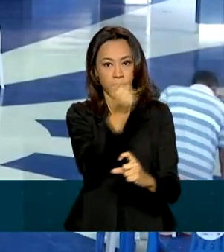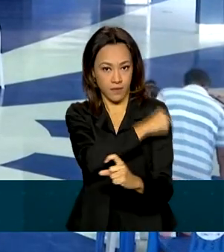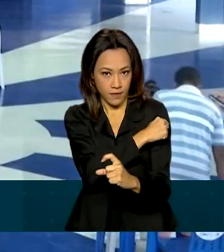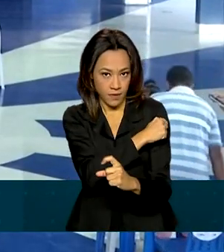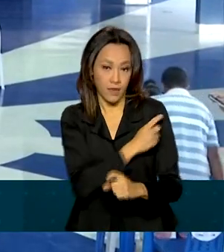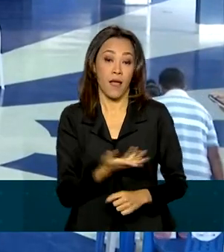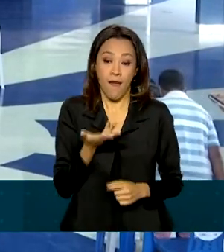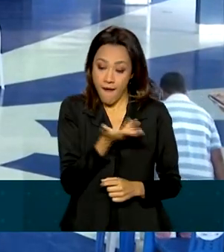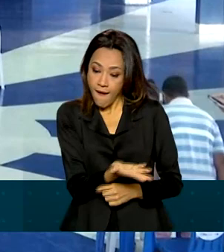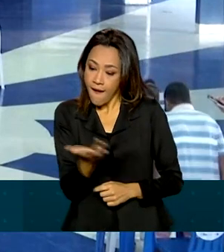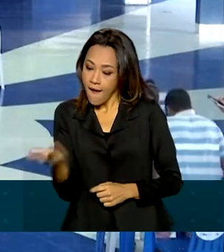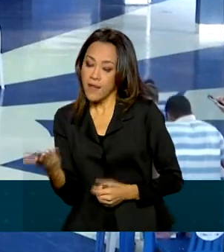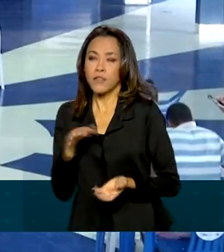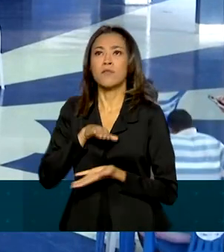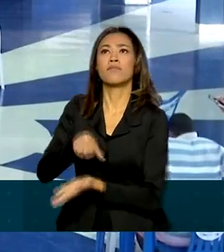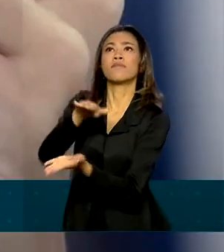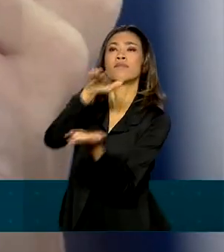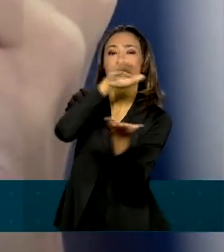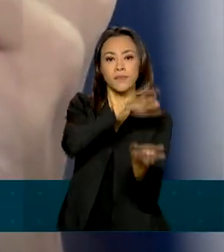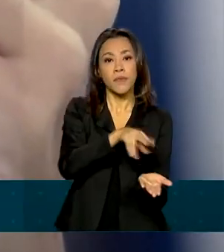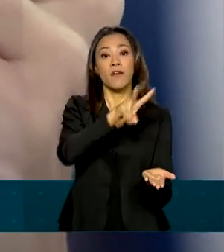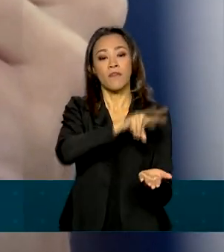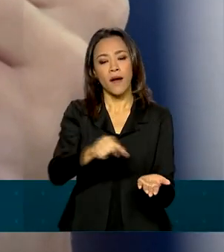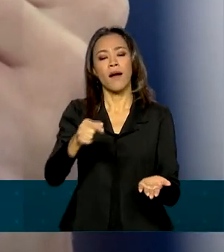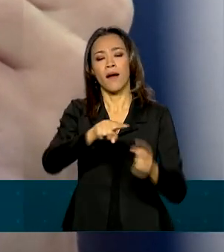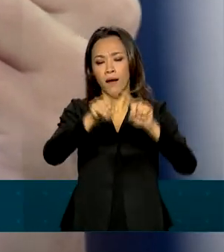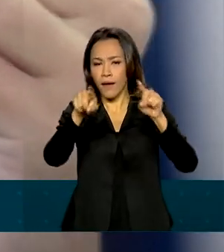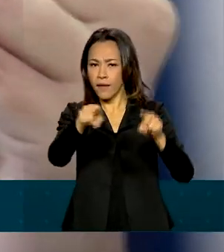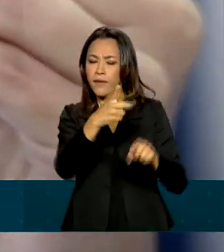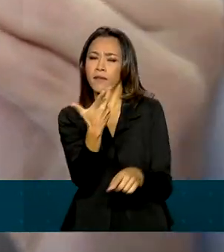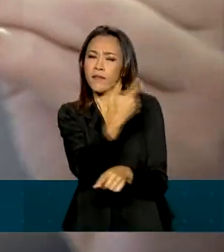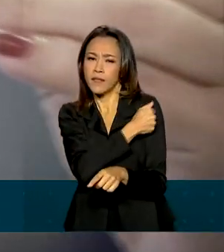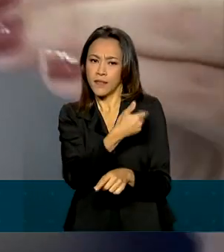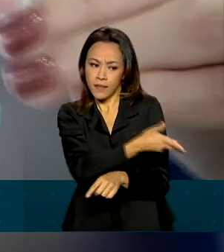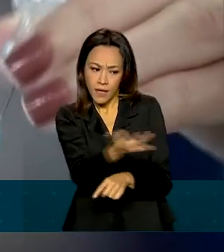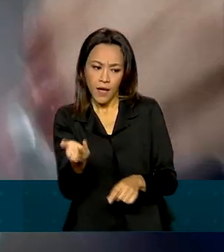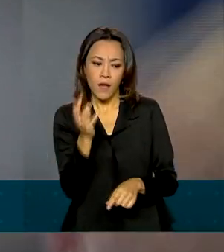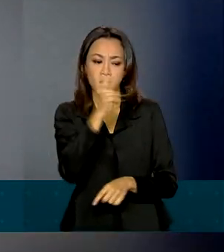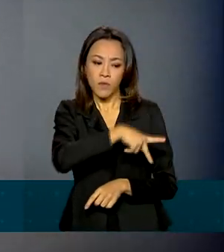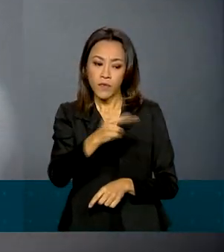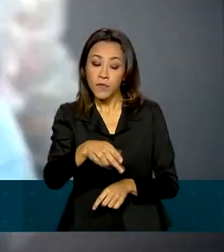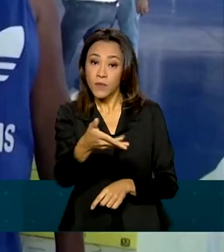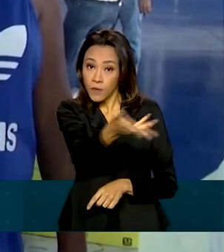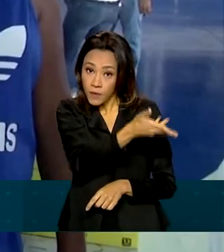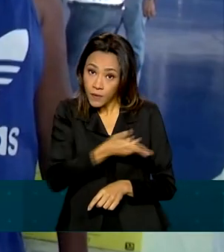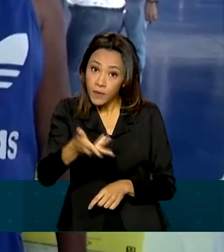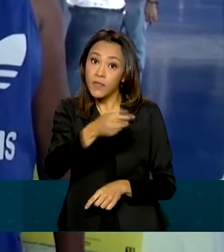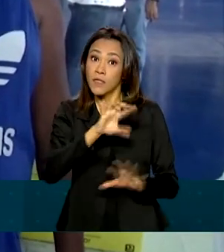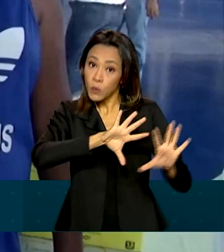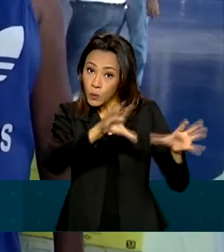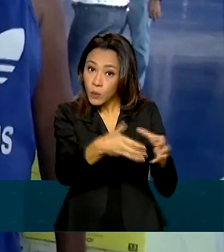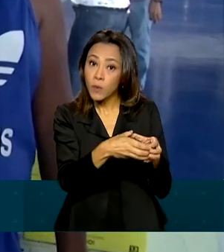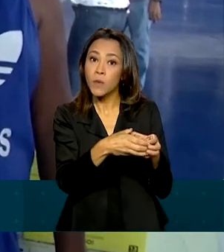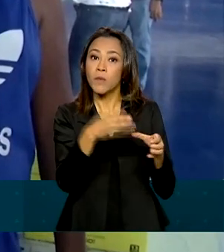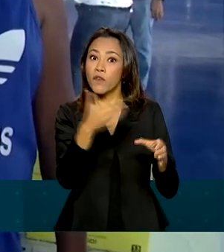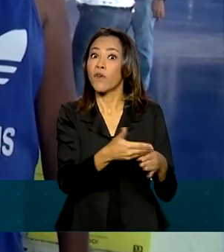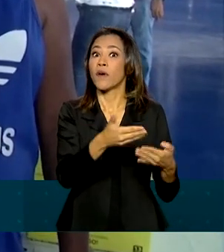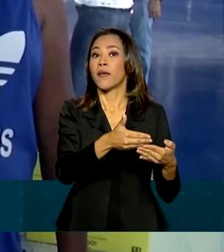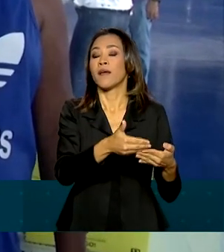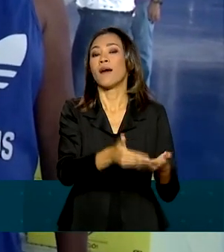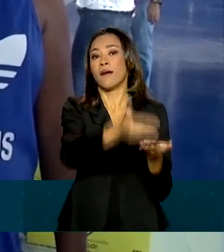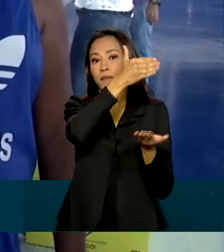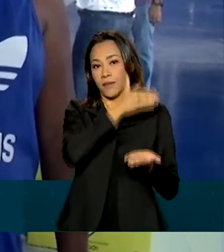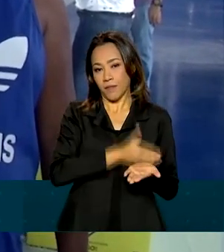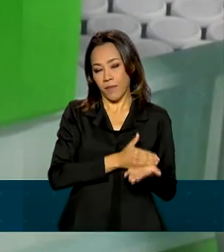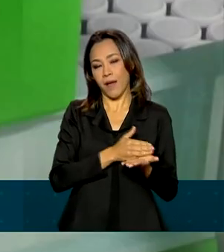distribuição contemplará a vacinação dos trabalhadores da educação, grupo prioritário que teve imunização antecipada pelo